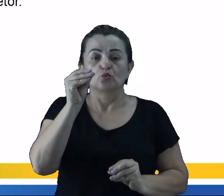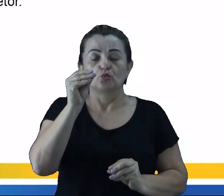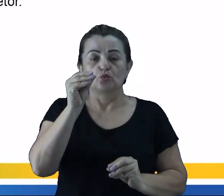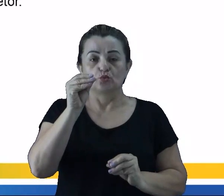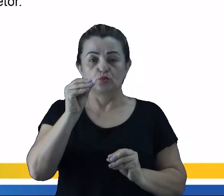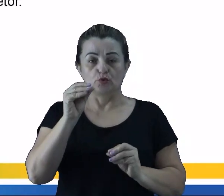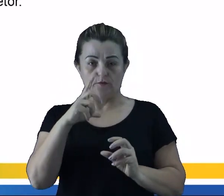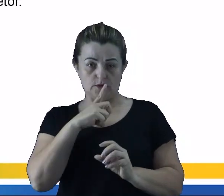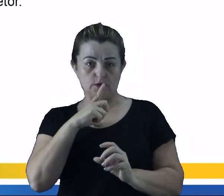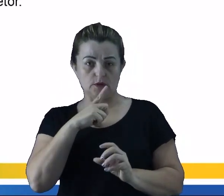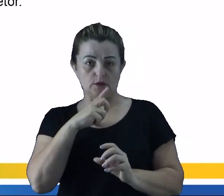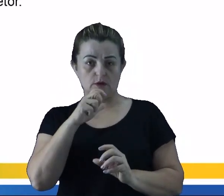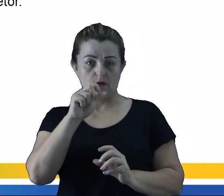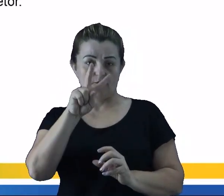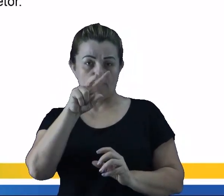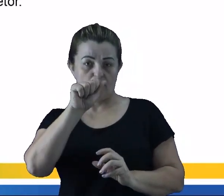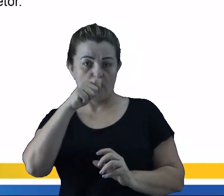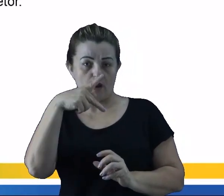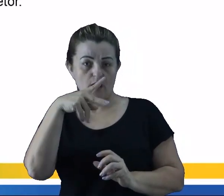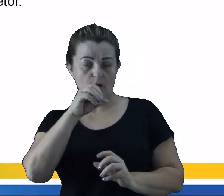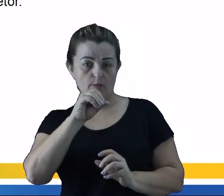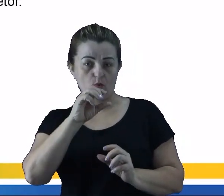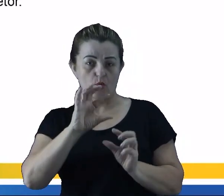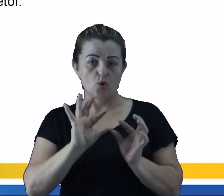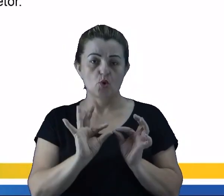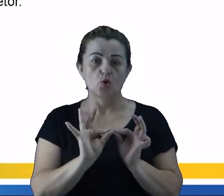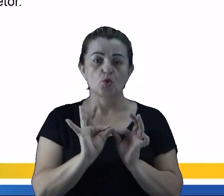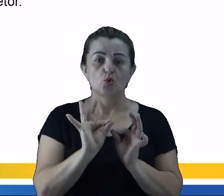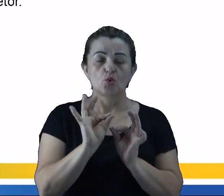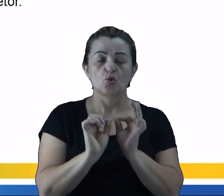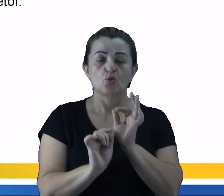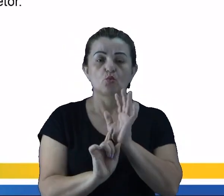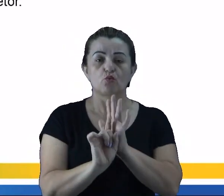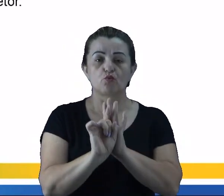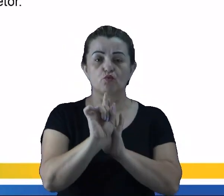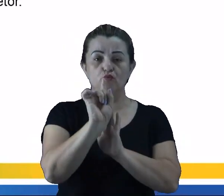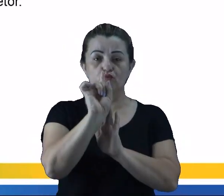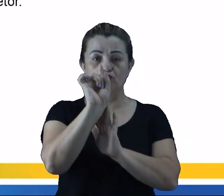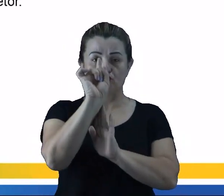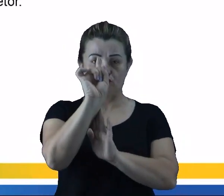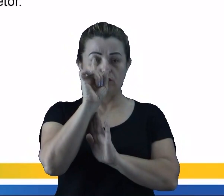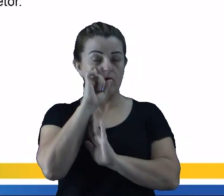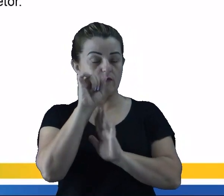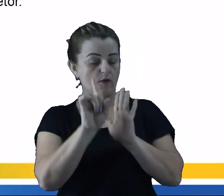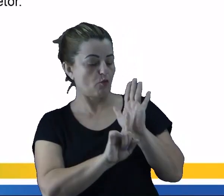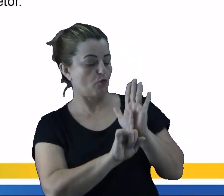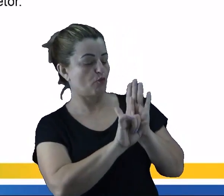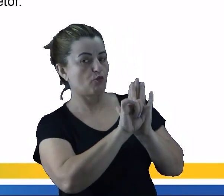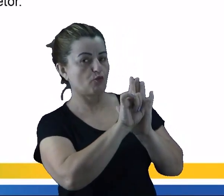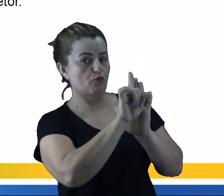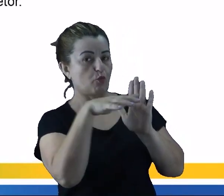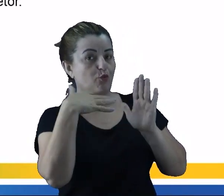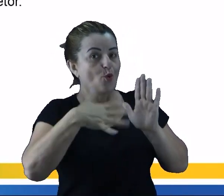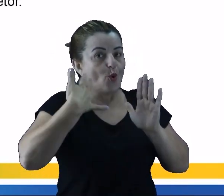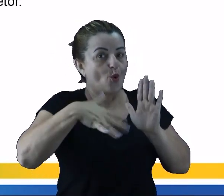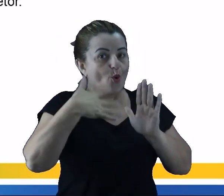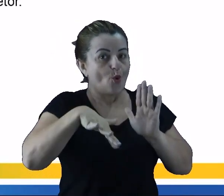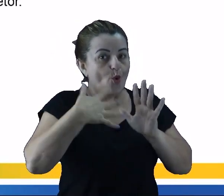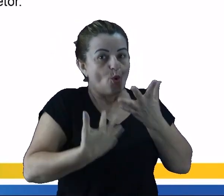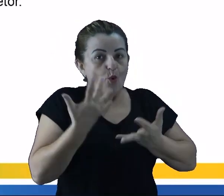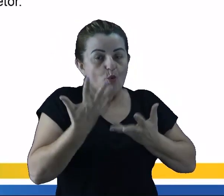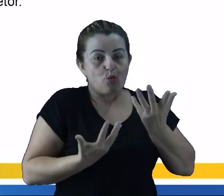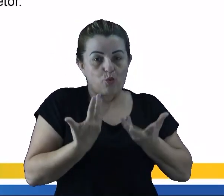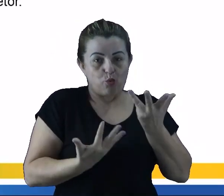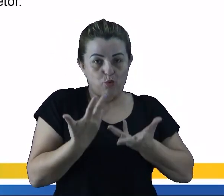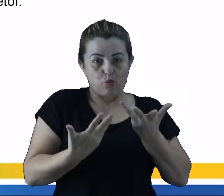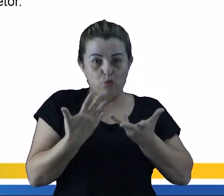tornar um vapor. E aí, ela vai subir aqui, né, a gente vai conseguir conferir a temperatura, né, de ebulição. E esse